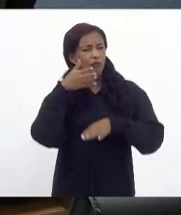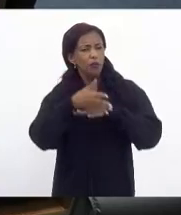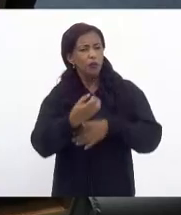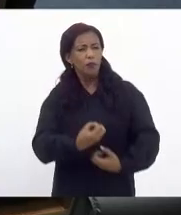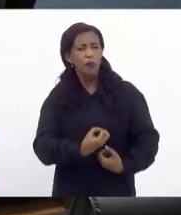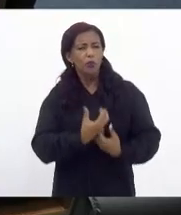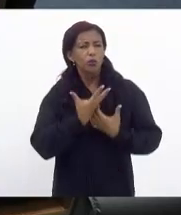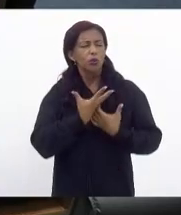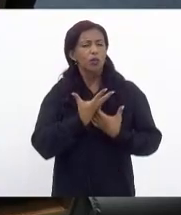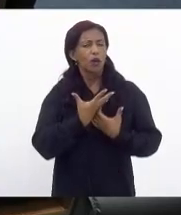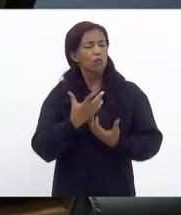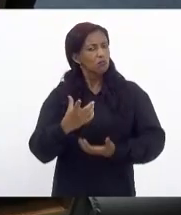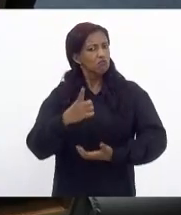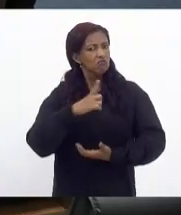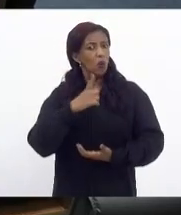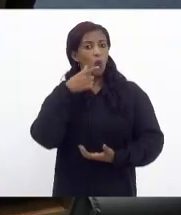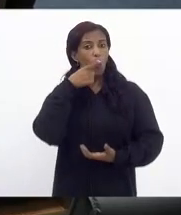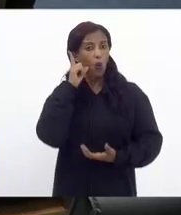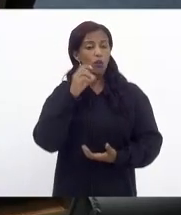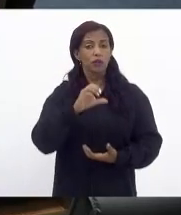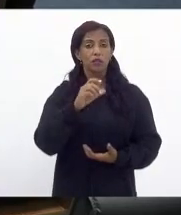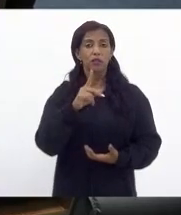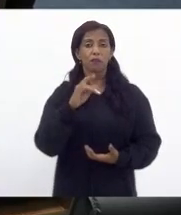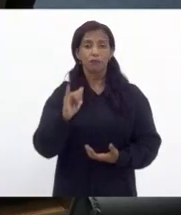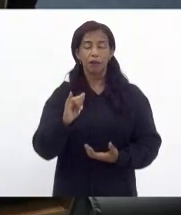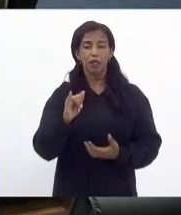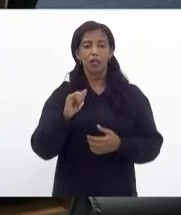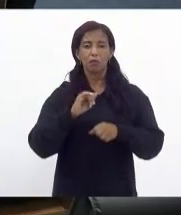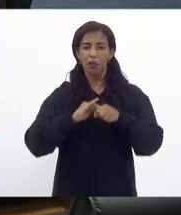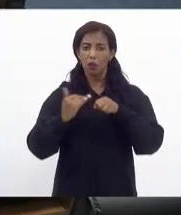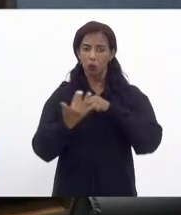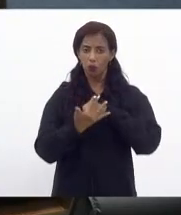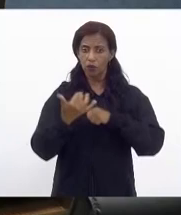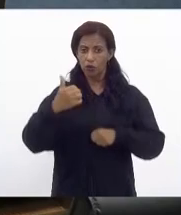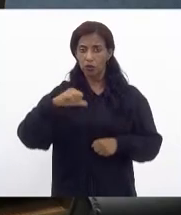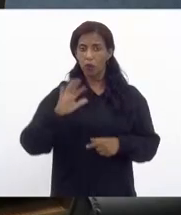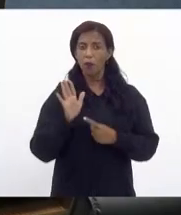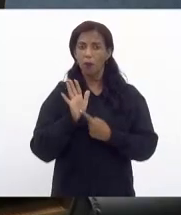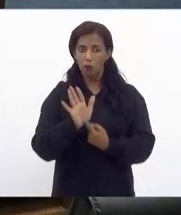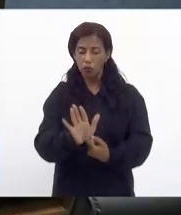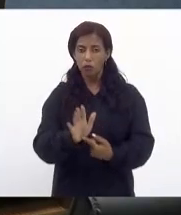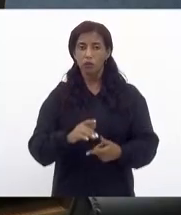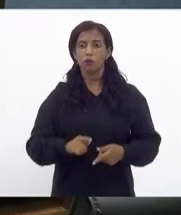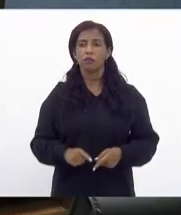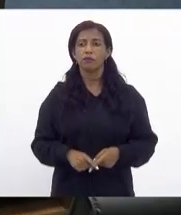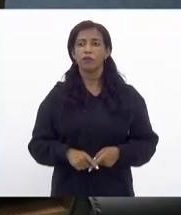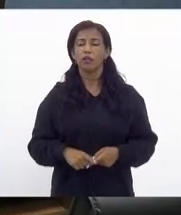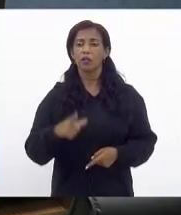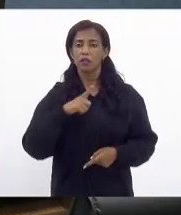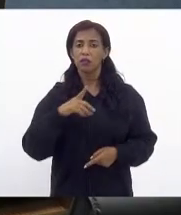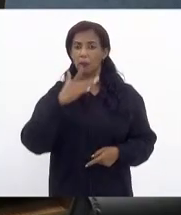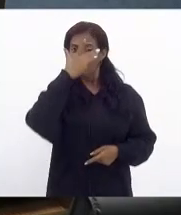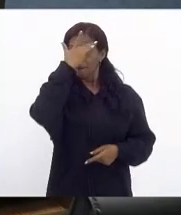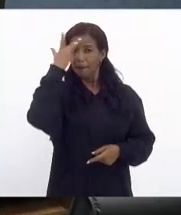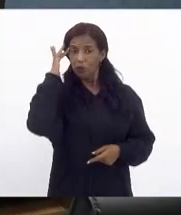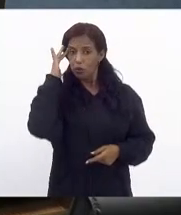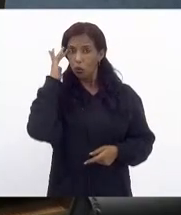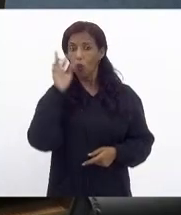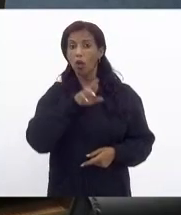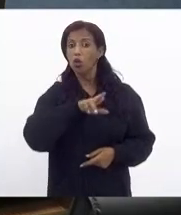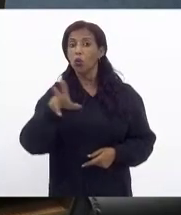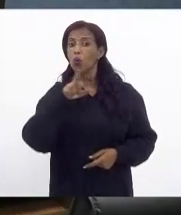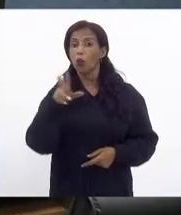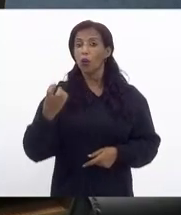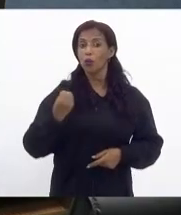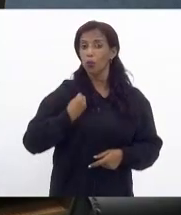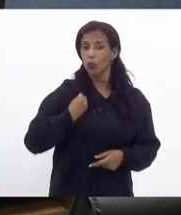realmente a gente tem que trazer aliás ontem a CPI da COVID mostrou que são pessoas não são números